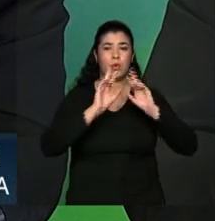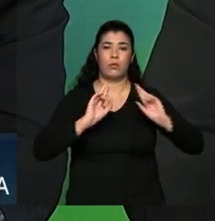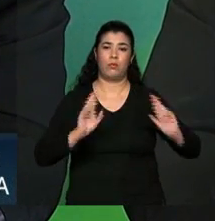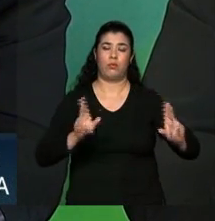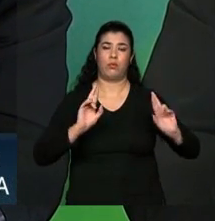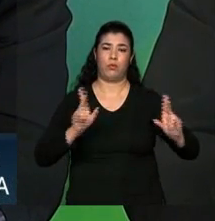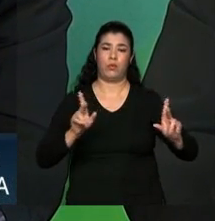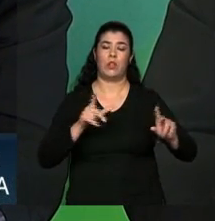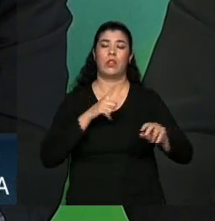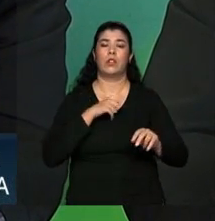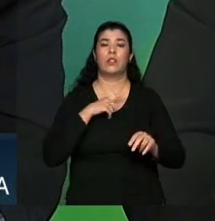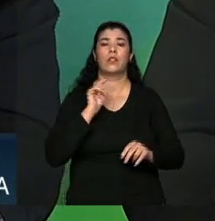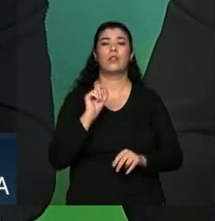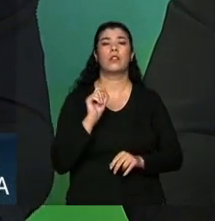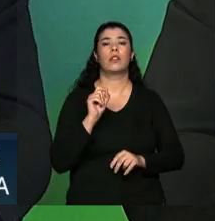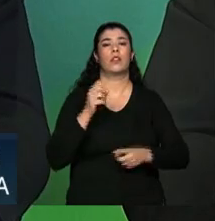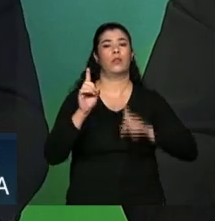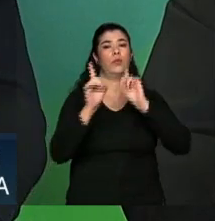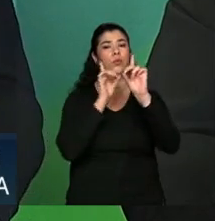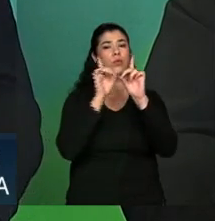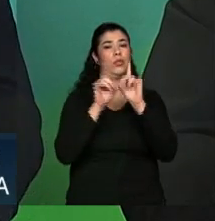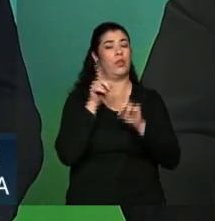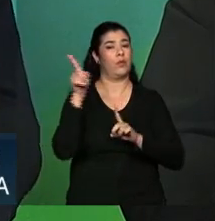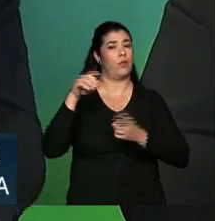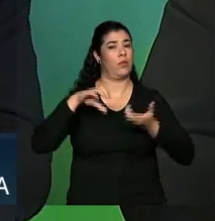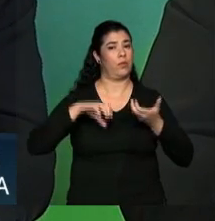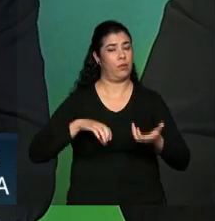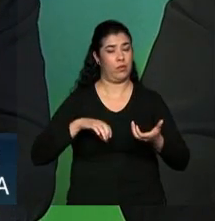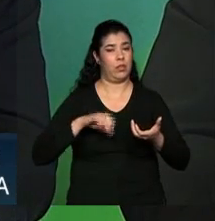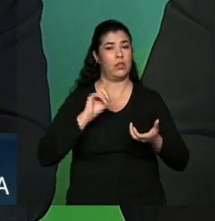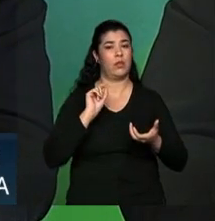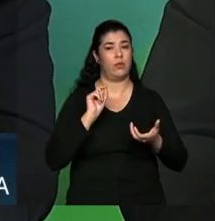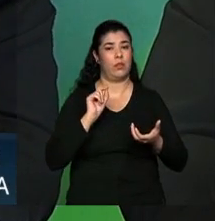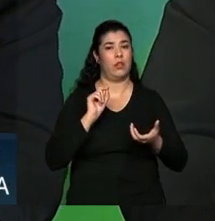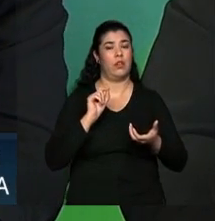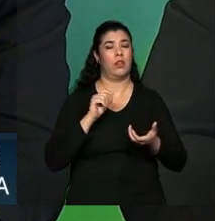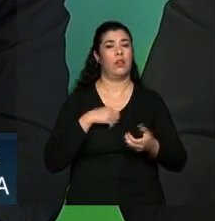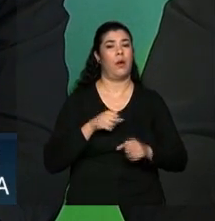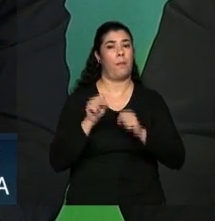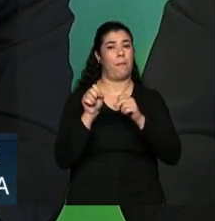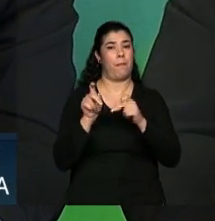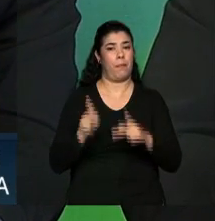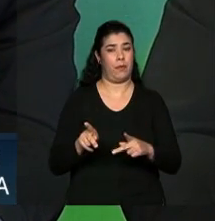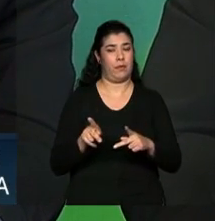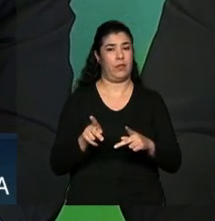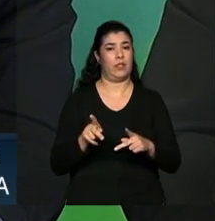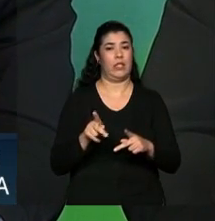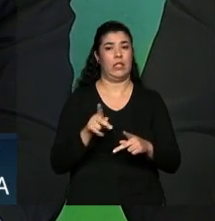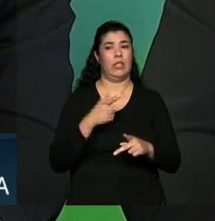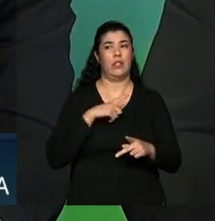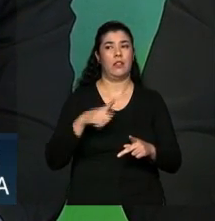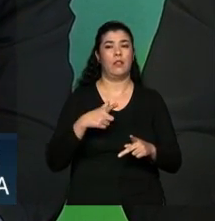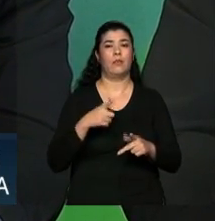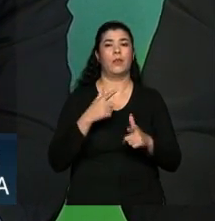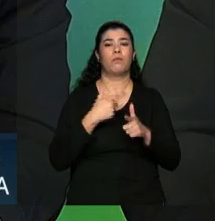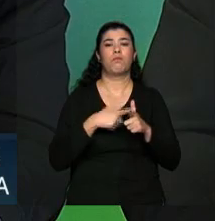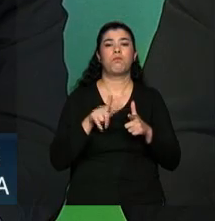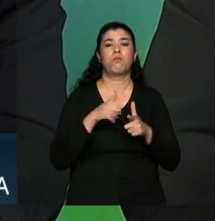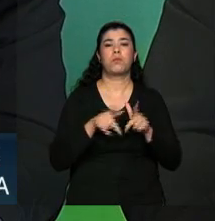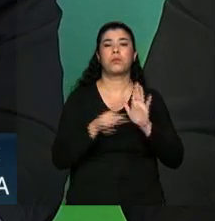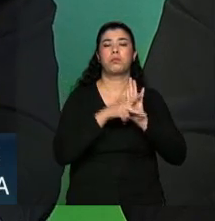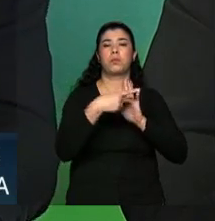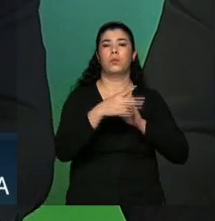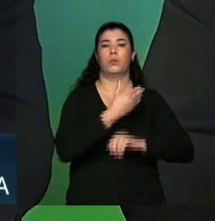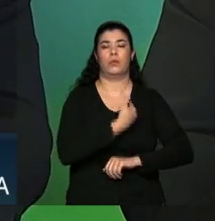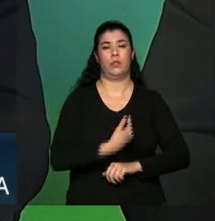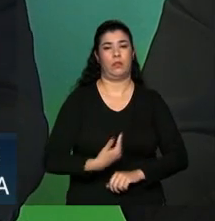o que nós estamos dialogando com eles é que esta questão, a Previdência Social, não é uma questão de governo,